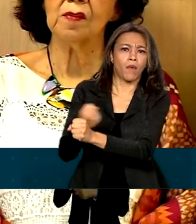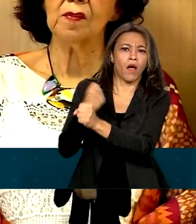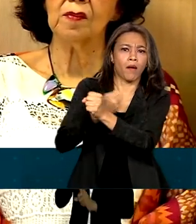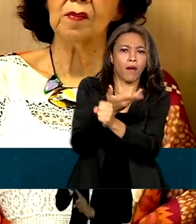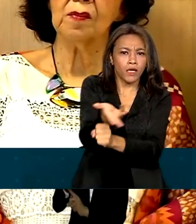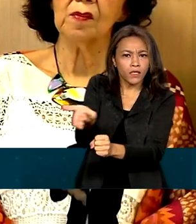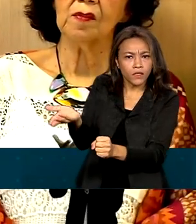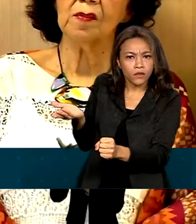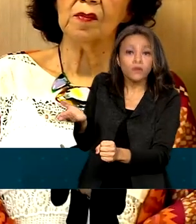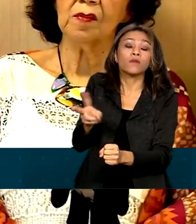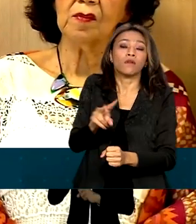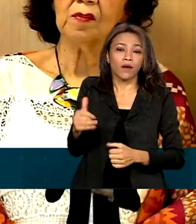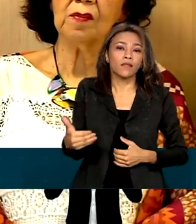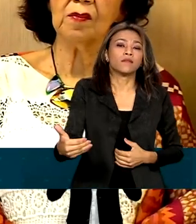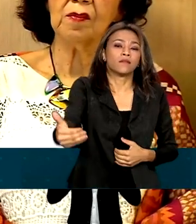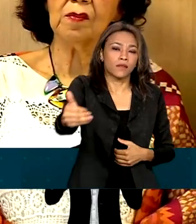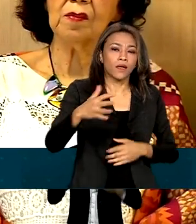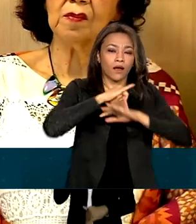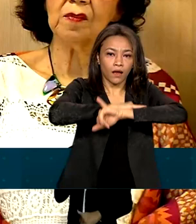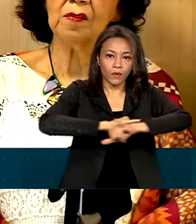isso será anunciado pelo presidente.